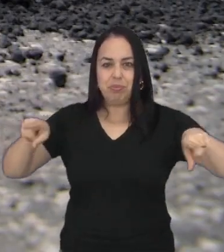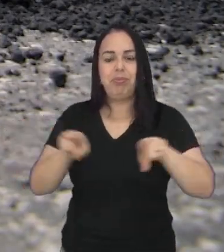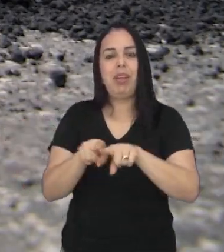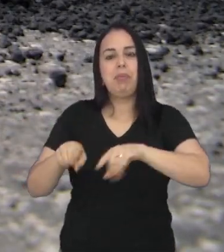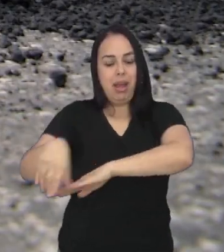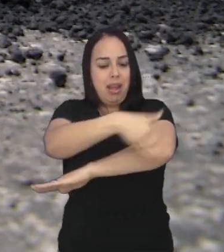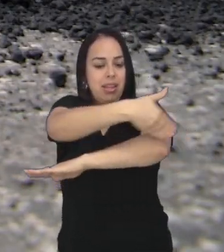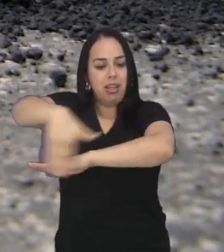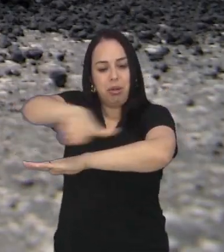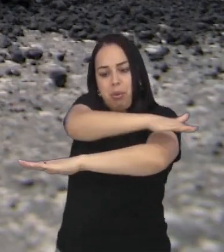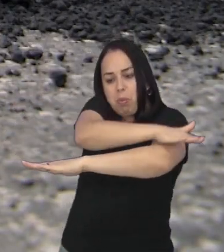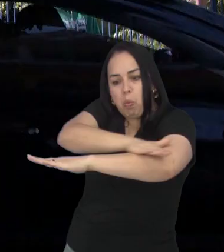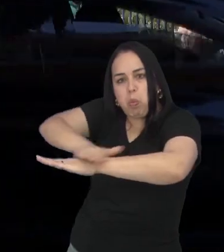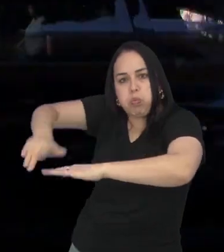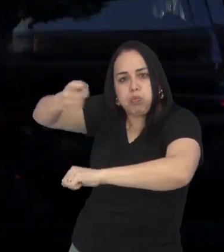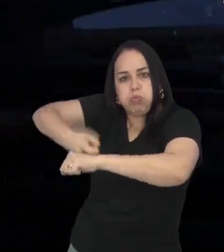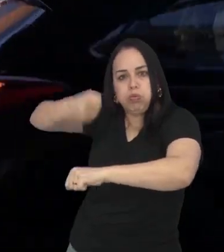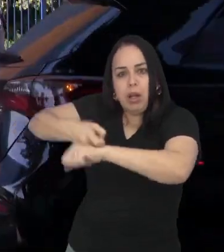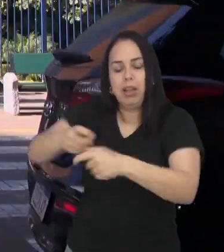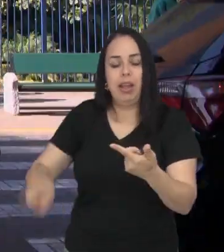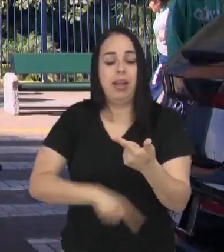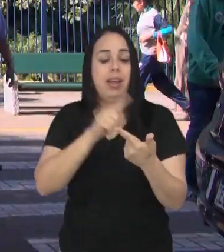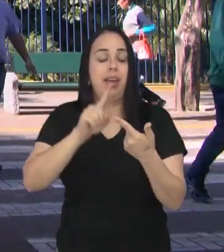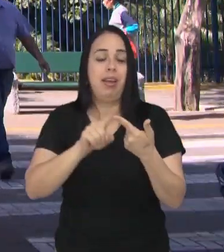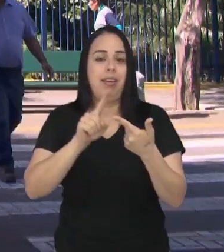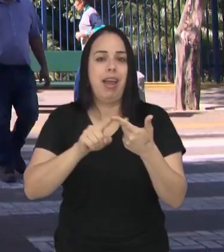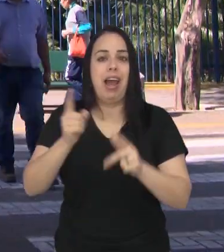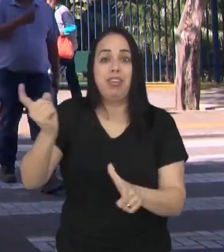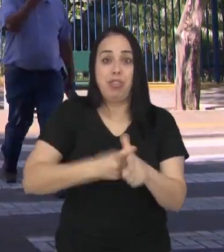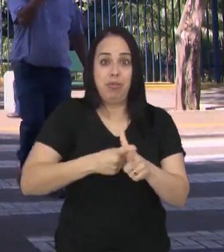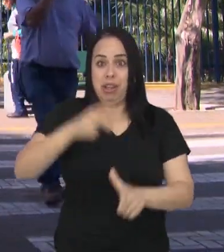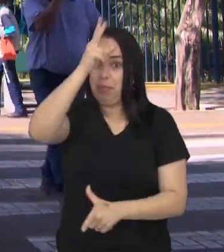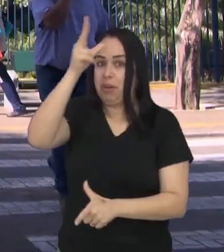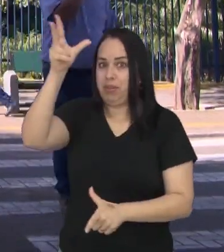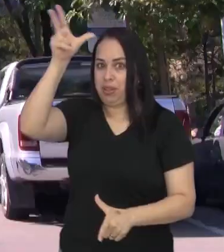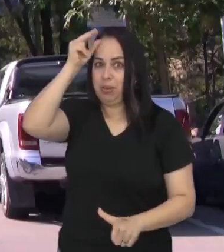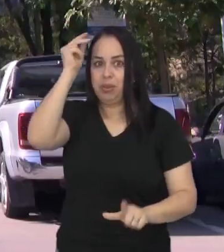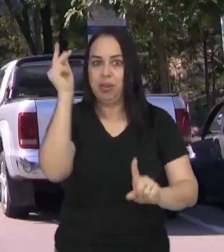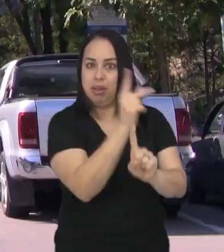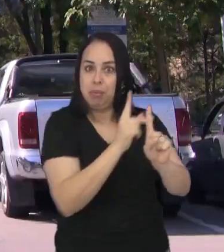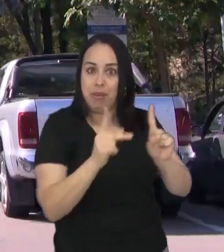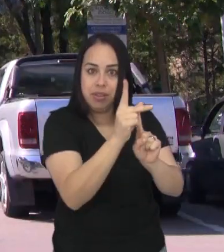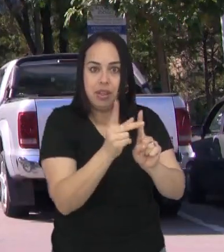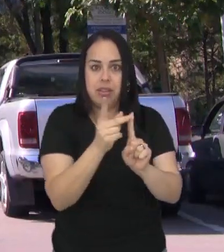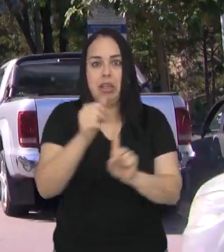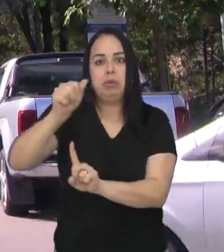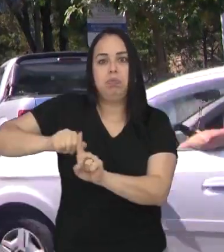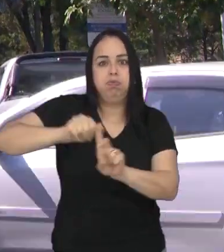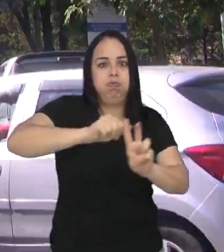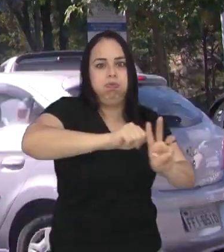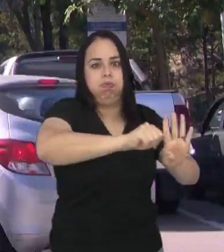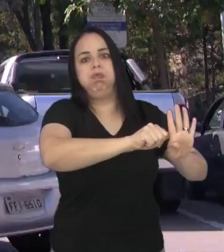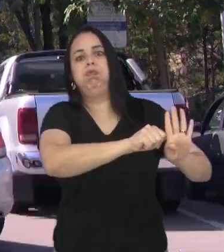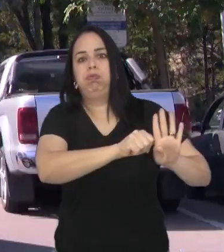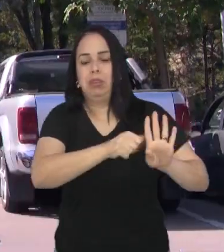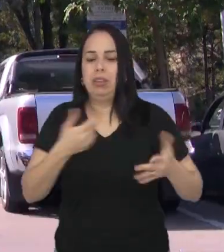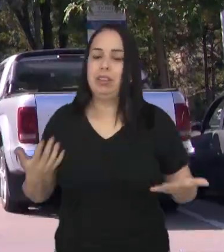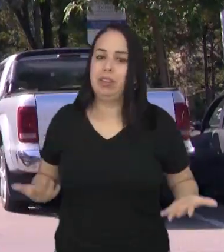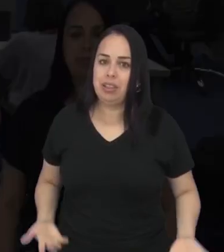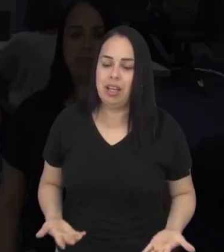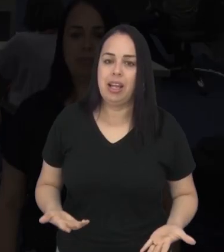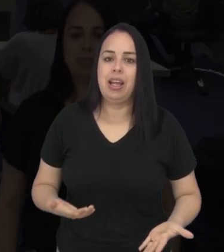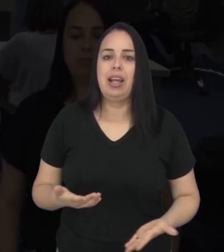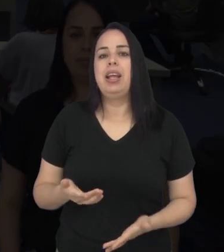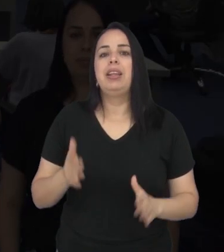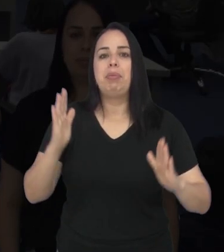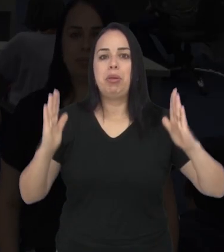recapiamento nas ruas da cidade e o parcelamento da dívida da Prefeitura com o Instituto de Previdência do Servidor Municipal.